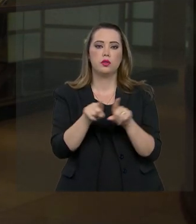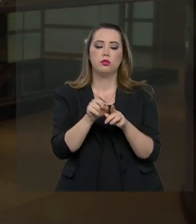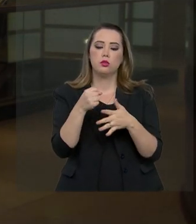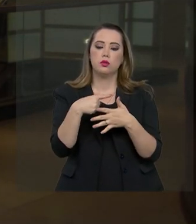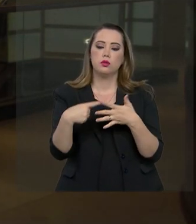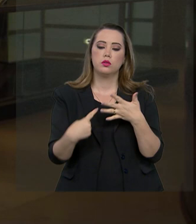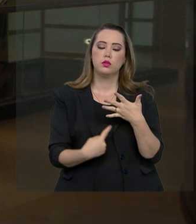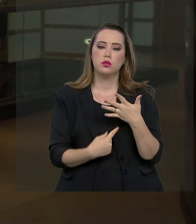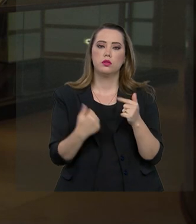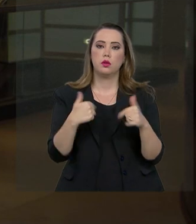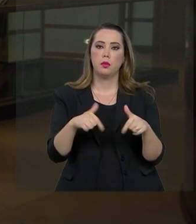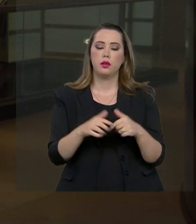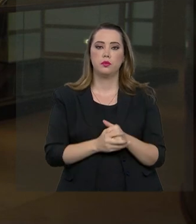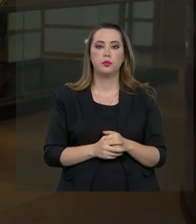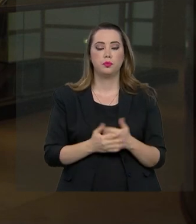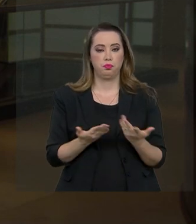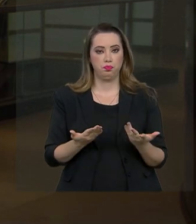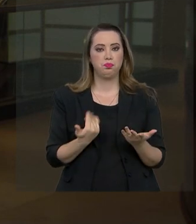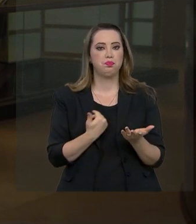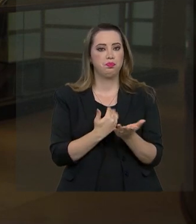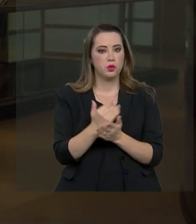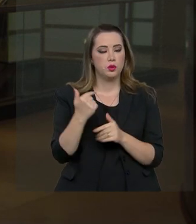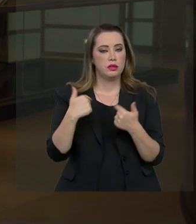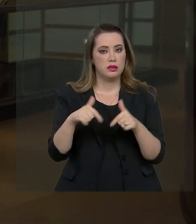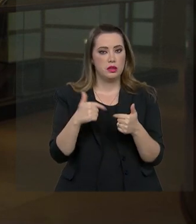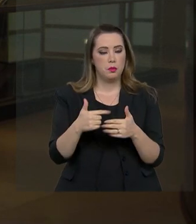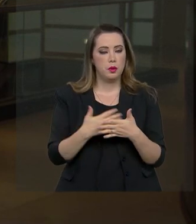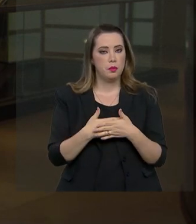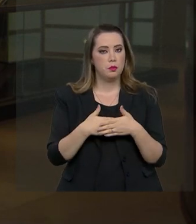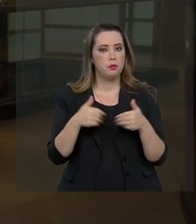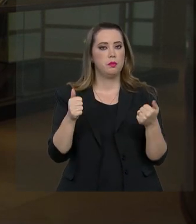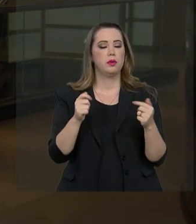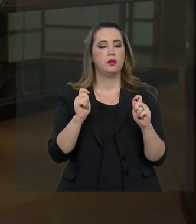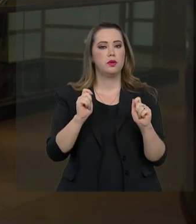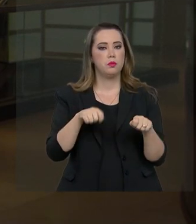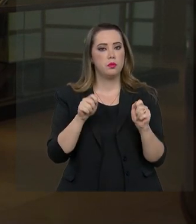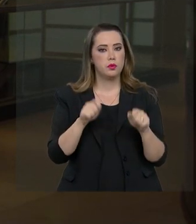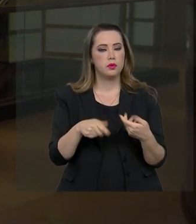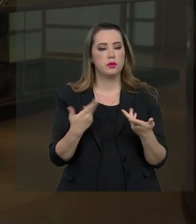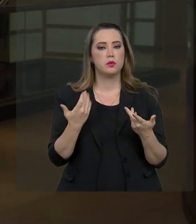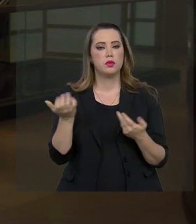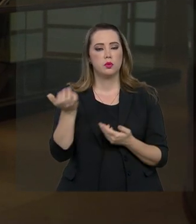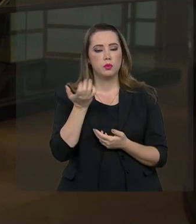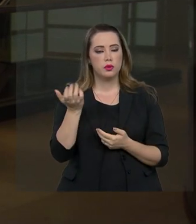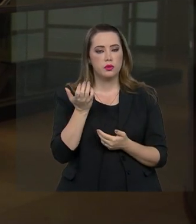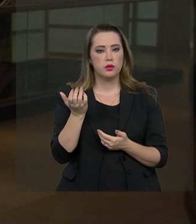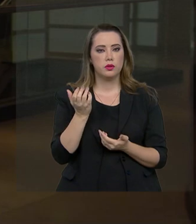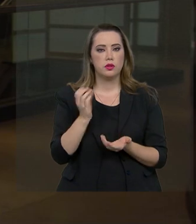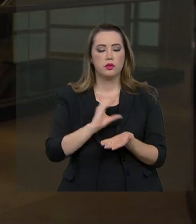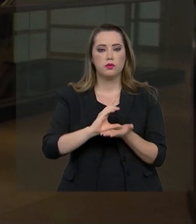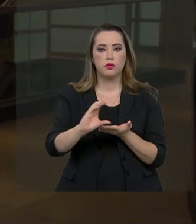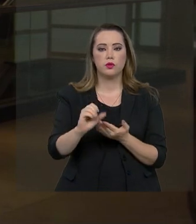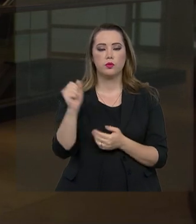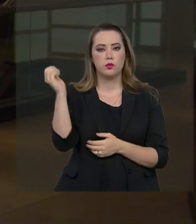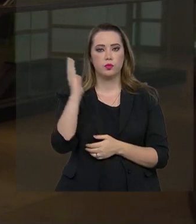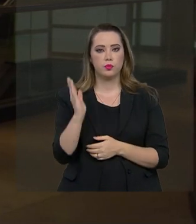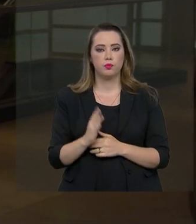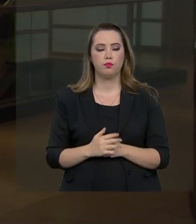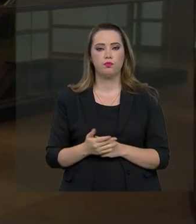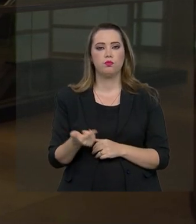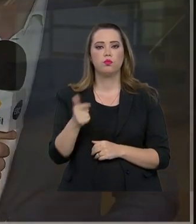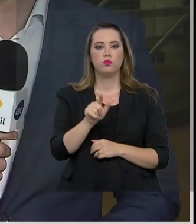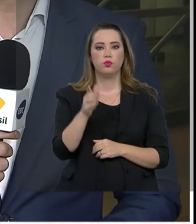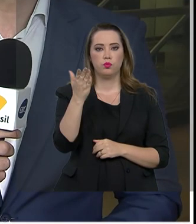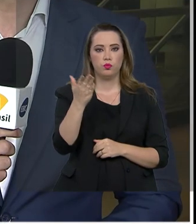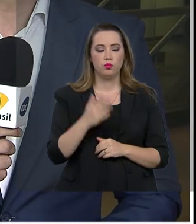outras medidas. Iniciativas para melhorar o ambiente para quem pretende investir no país. Roberto, eu volto com